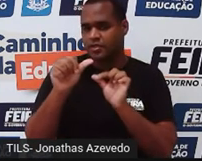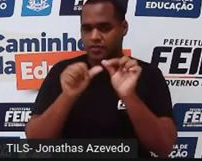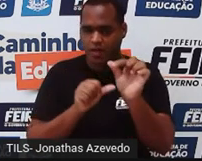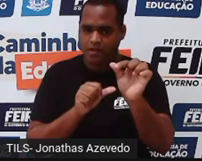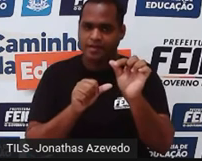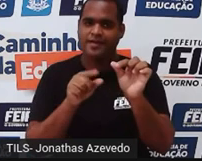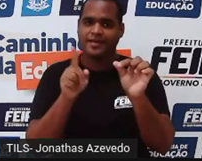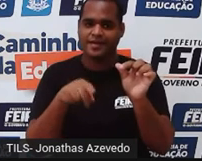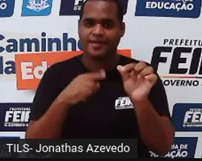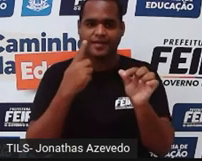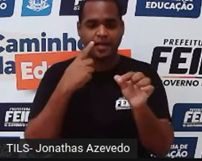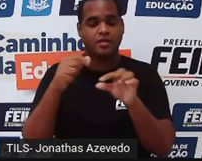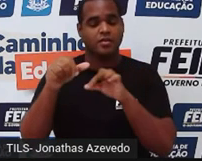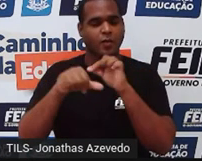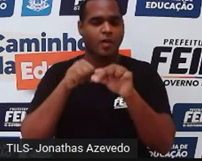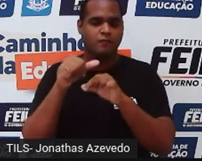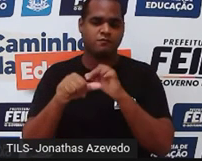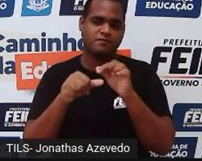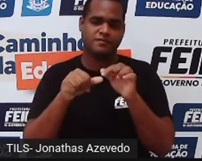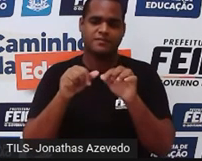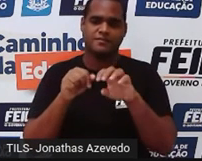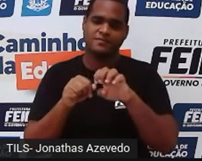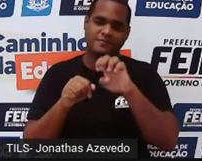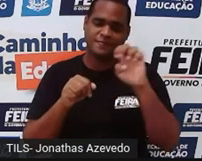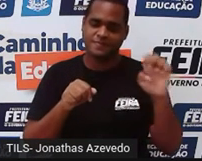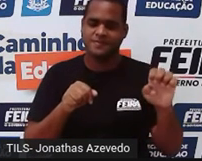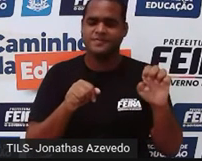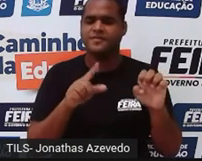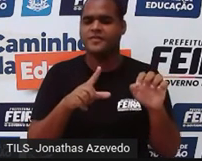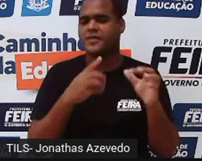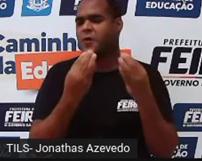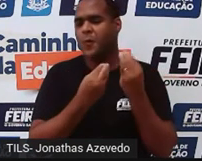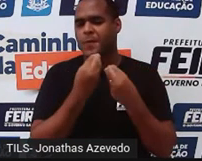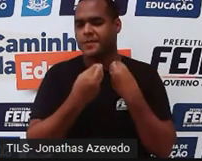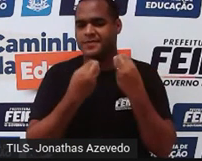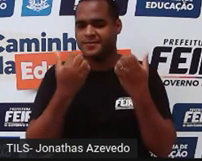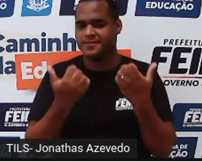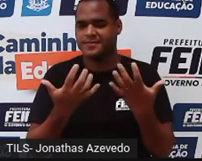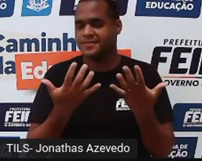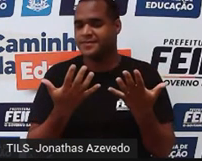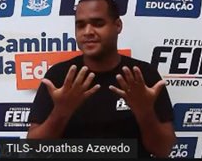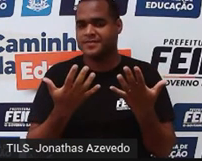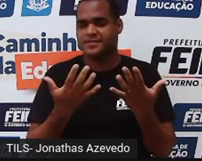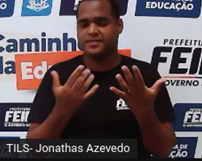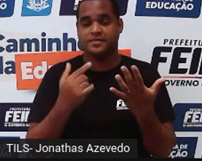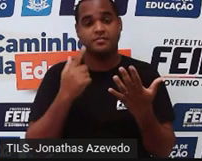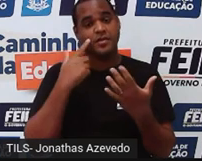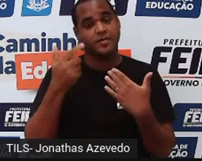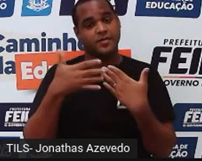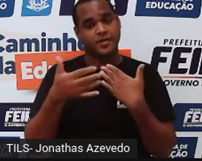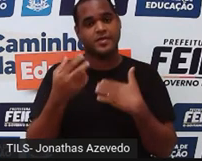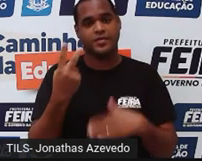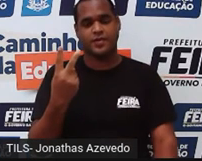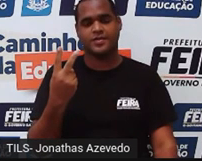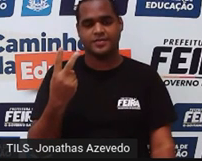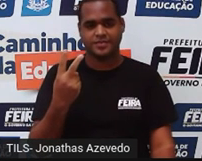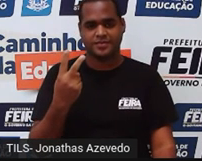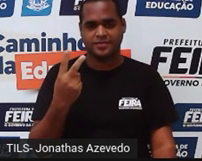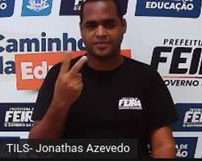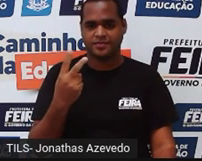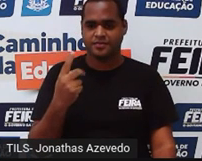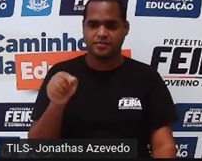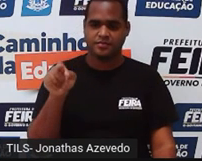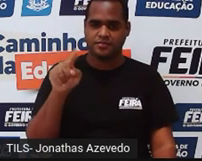negativos, indo para a esquerda. E eu vou como? Eu vou, a partir do 2, vou